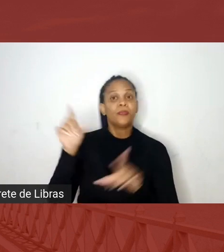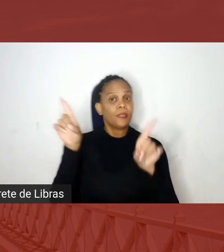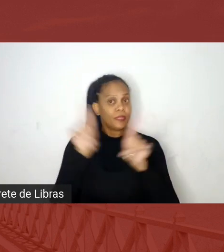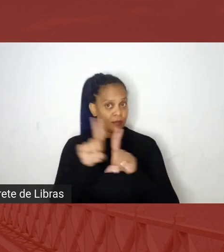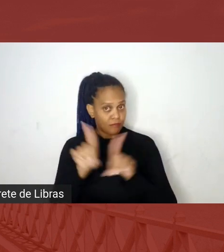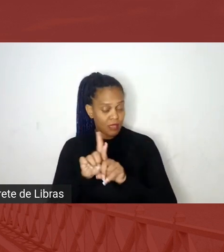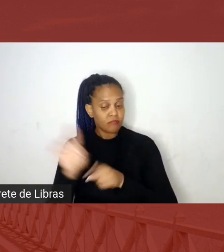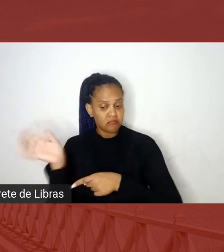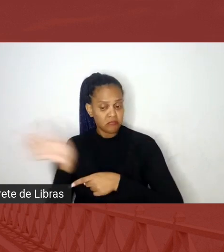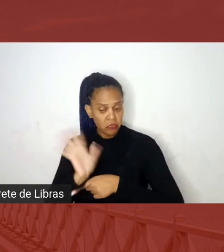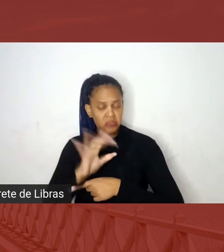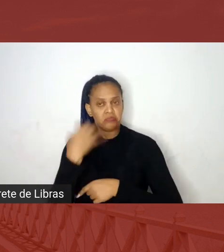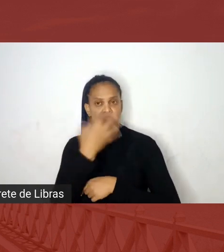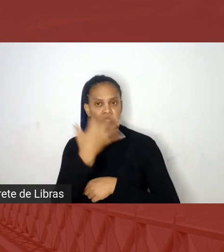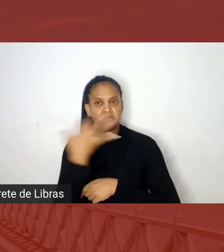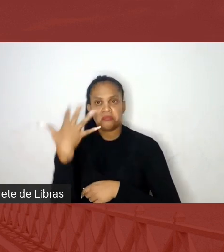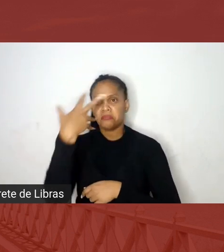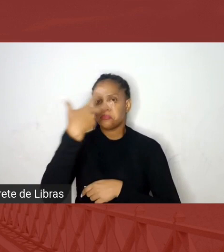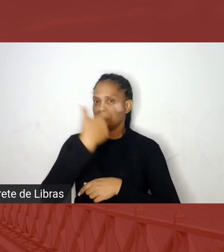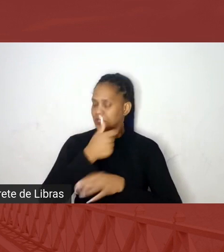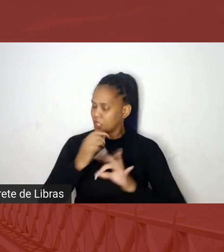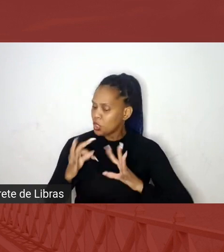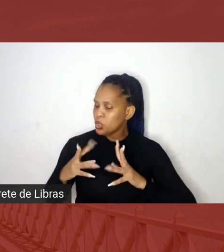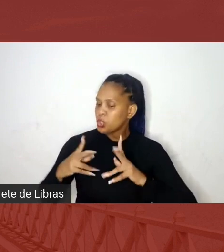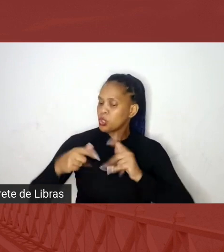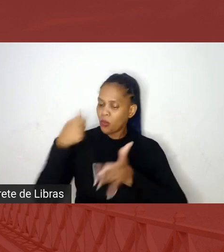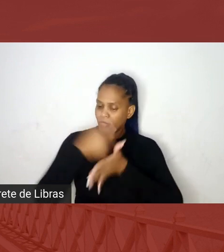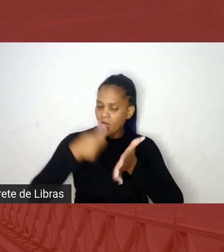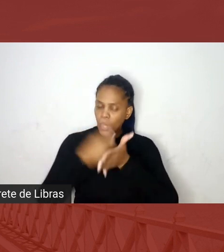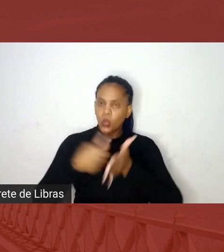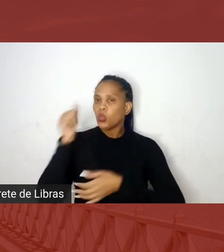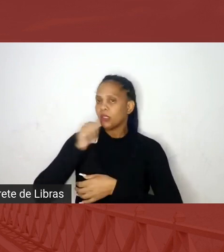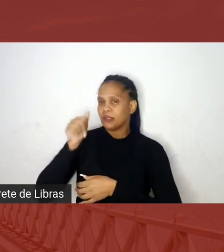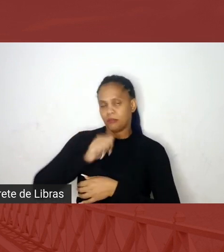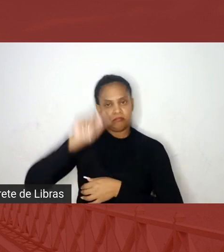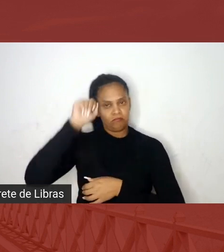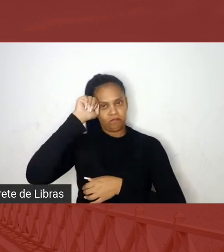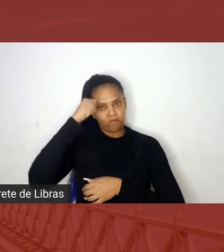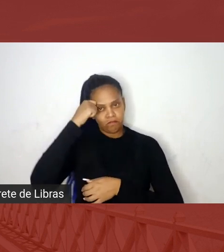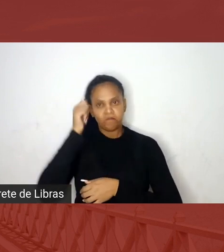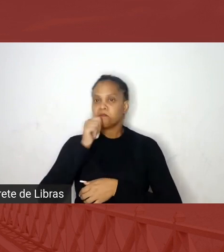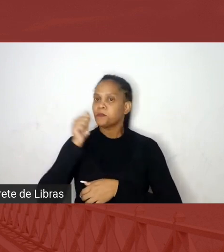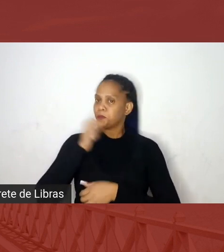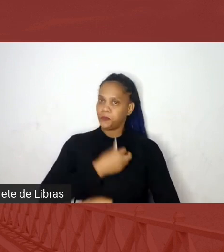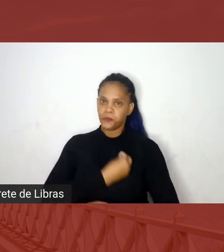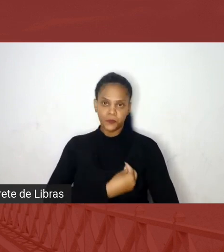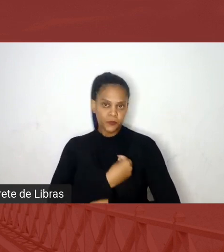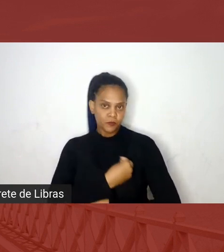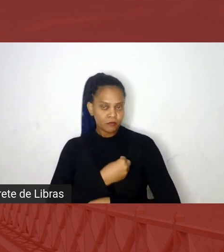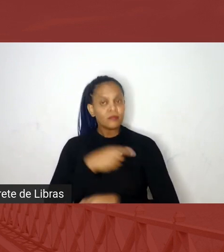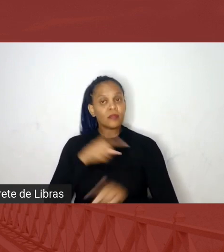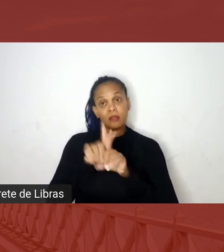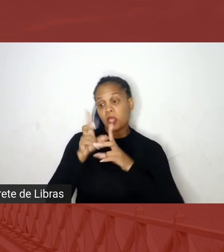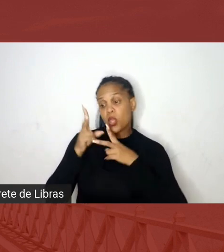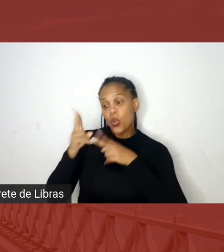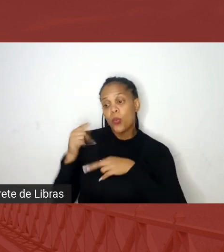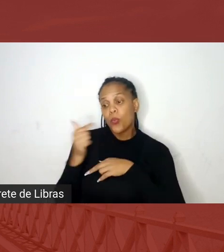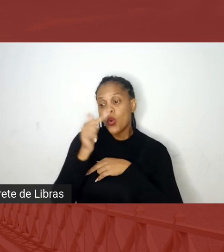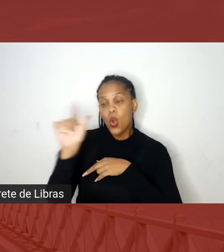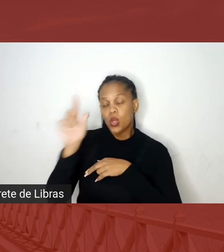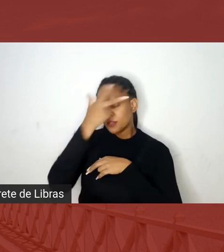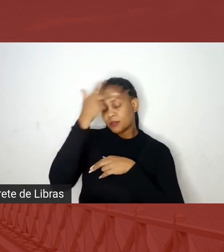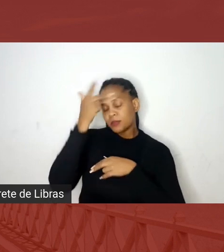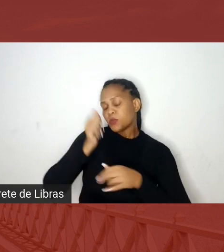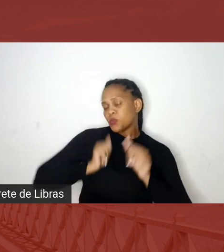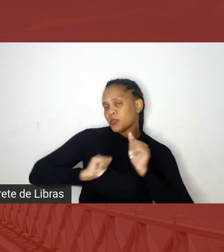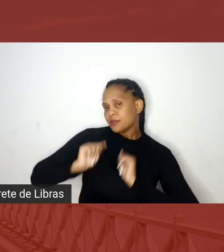bonita toda a luta da mulher preta, da mulher de luta, assim como outros artistas, hoje, no final da